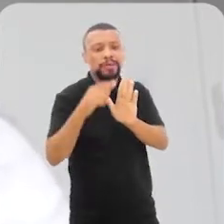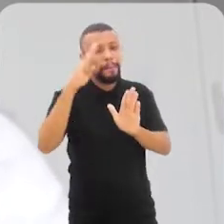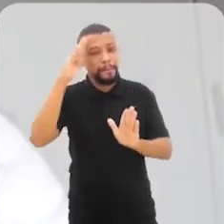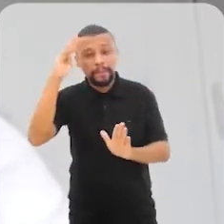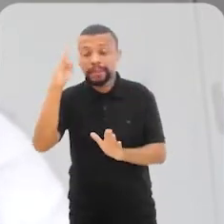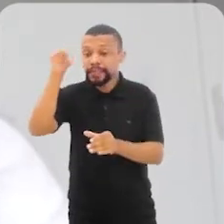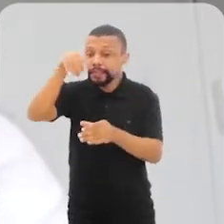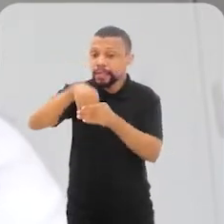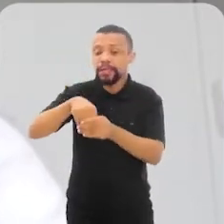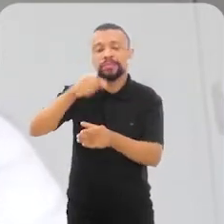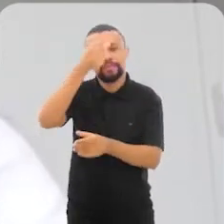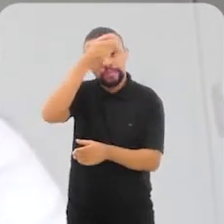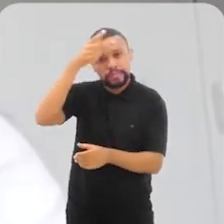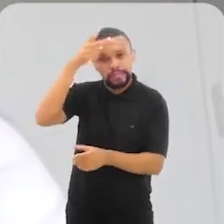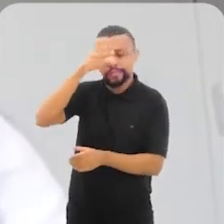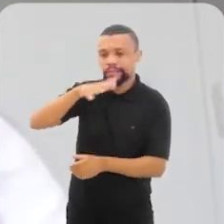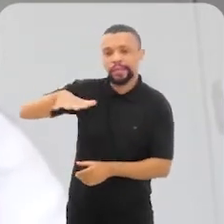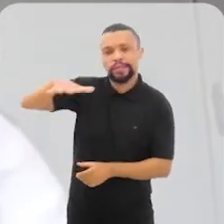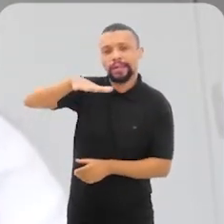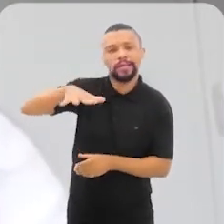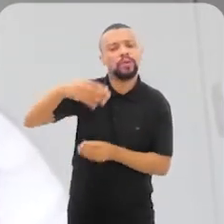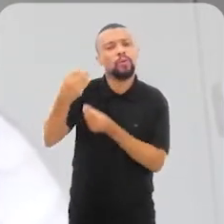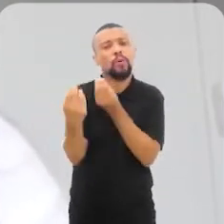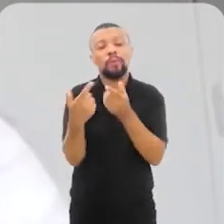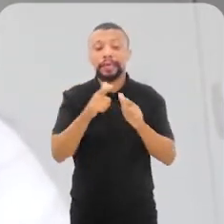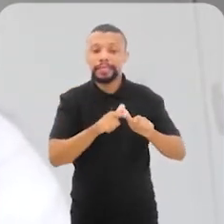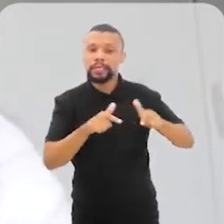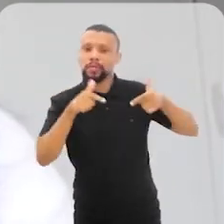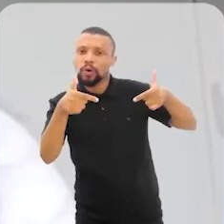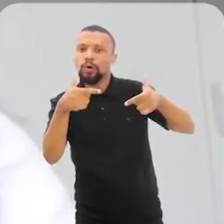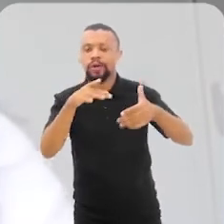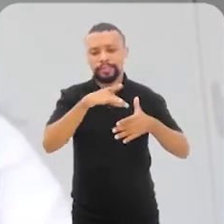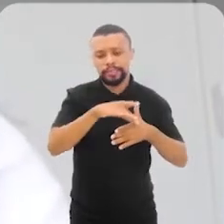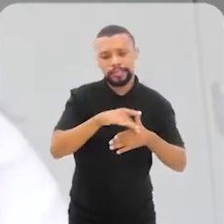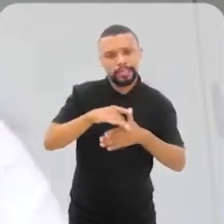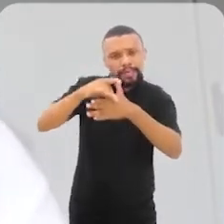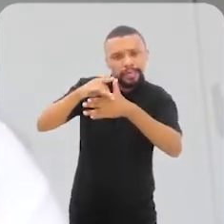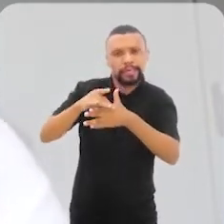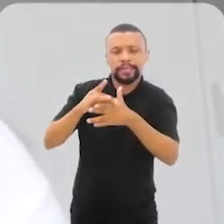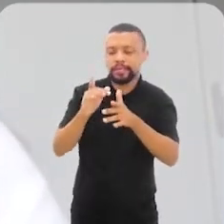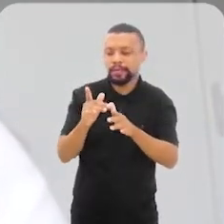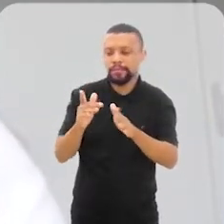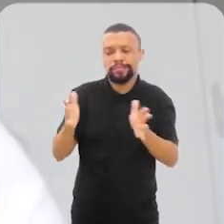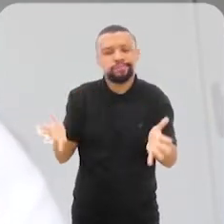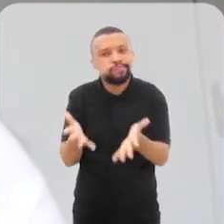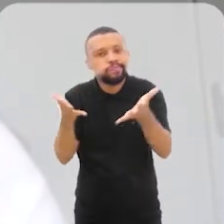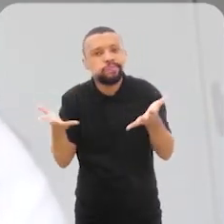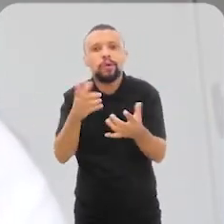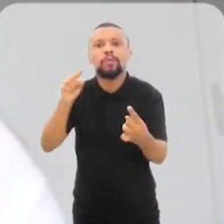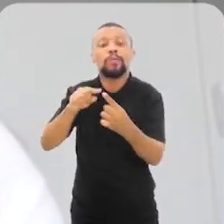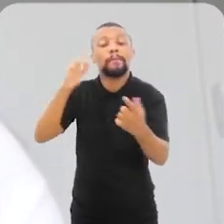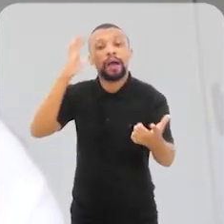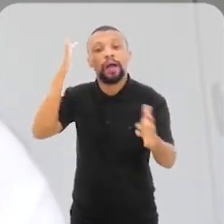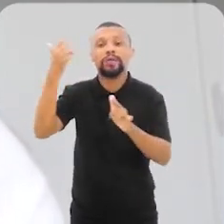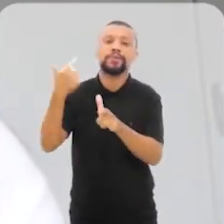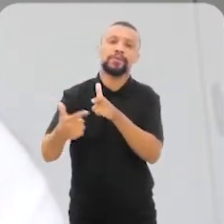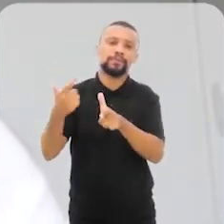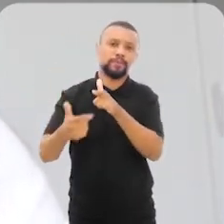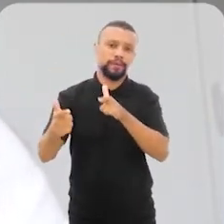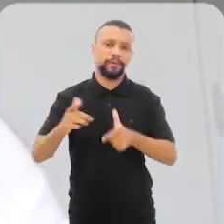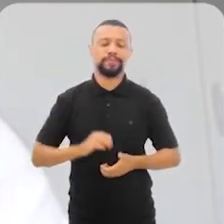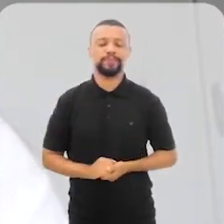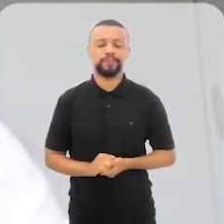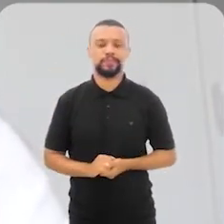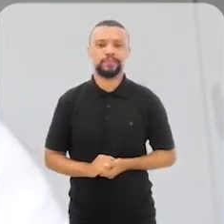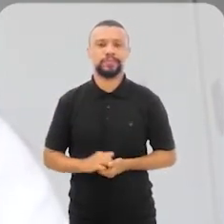especificamente nas cidades e como que esses atores, eles estavam se mobilizando em prol da resolução desses problemas.